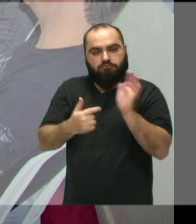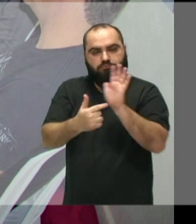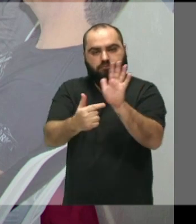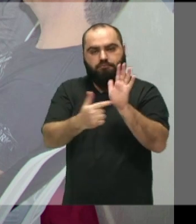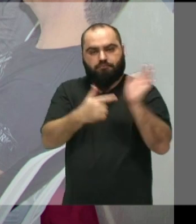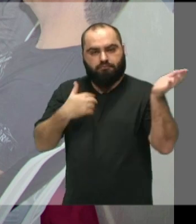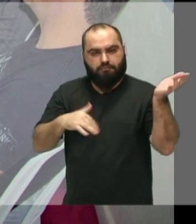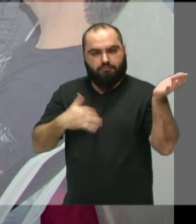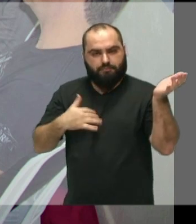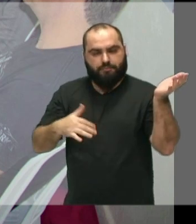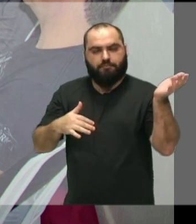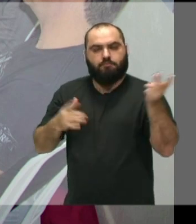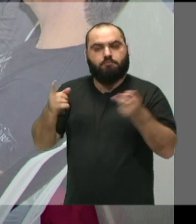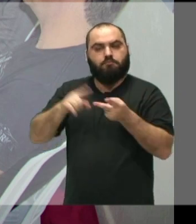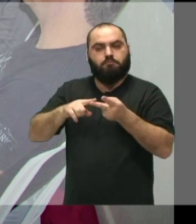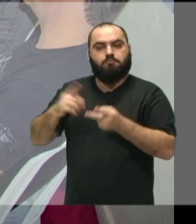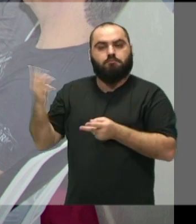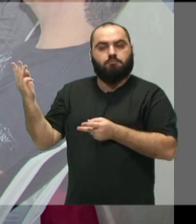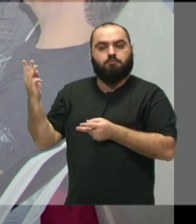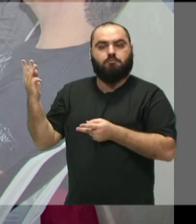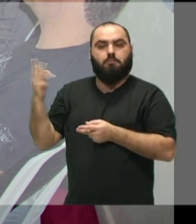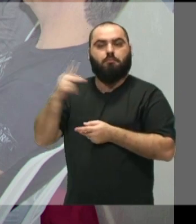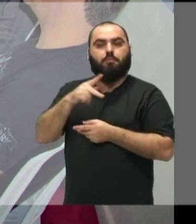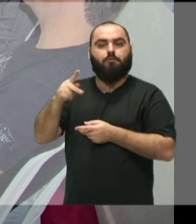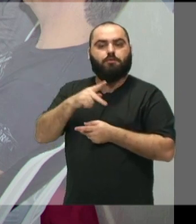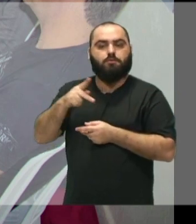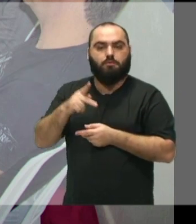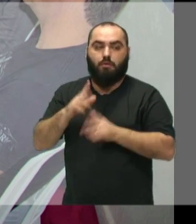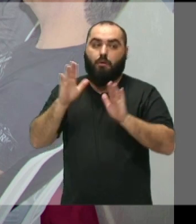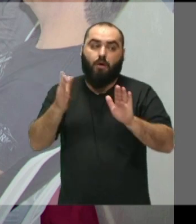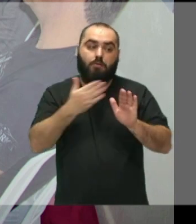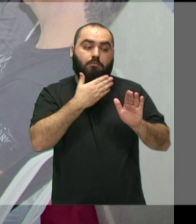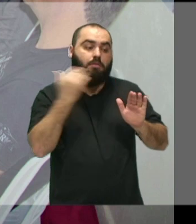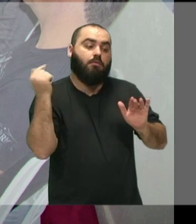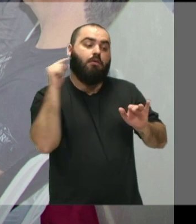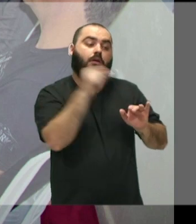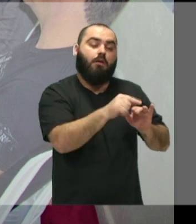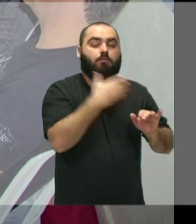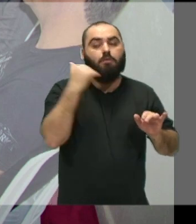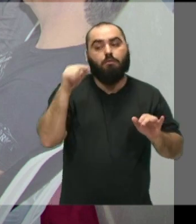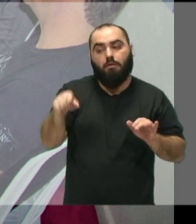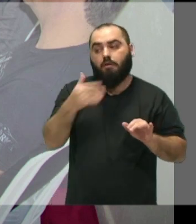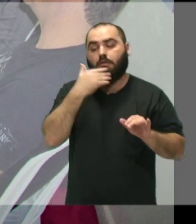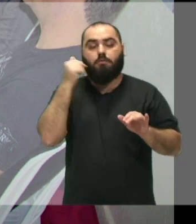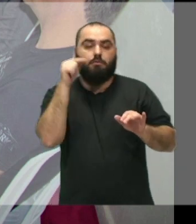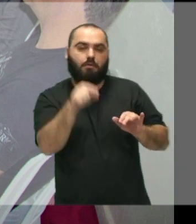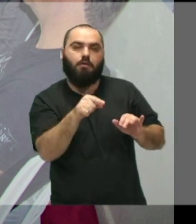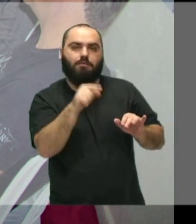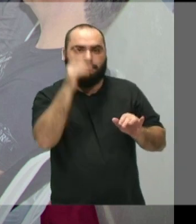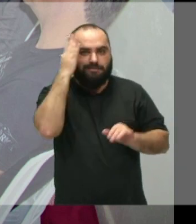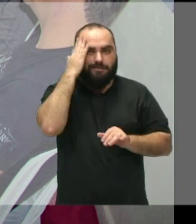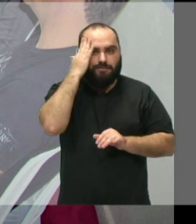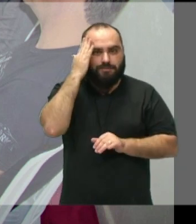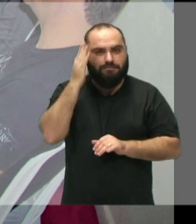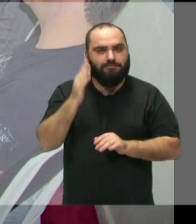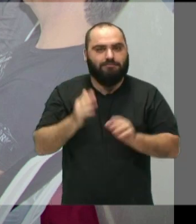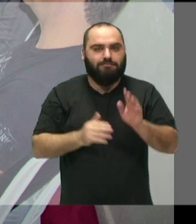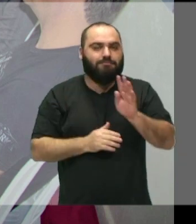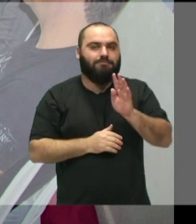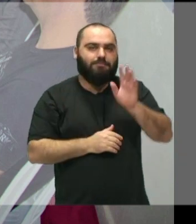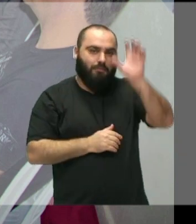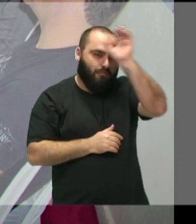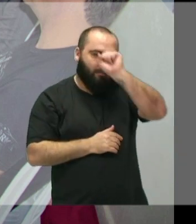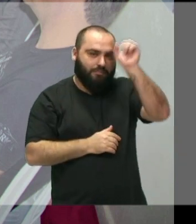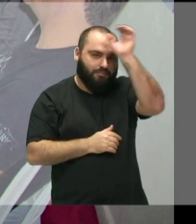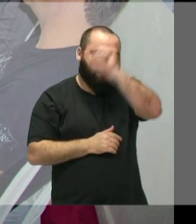peças e os professores dão a devolutiva, precisa melhorar aqui, melhorar ali. E esse conhecimento e essas